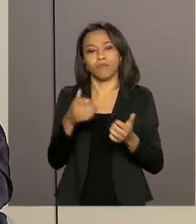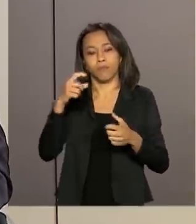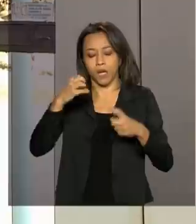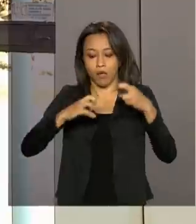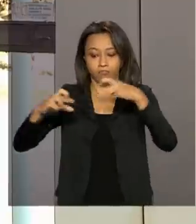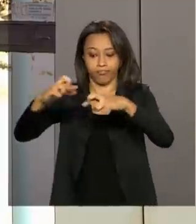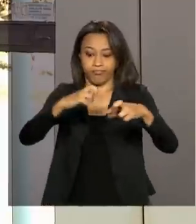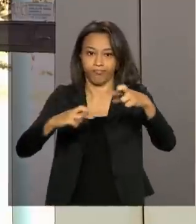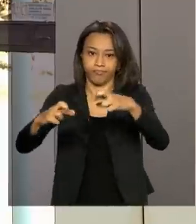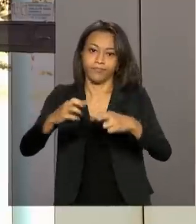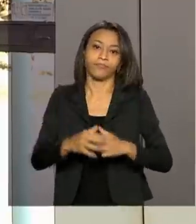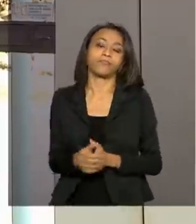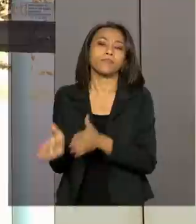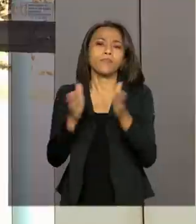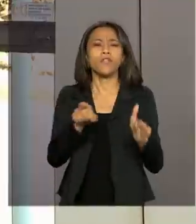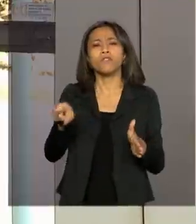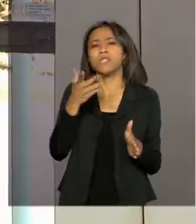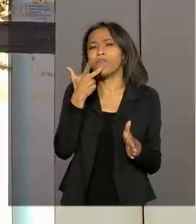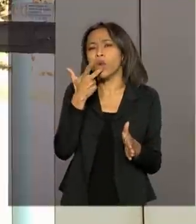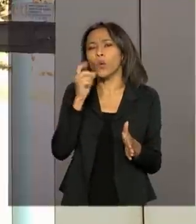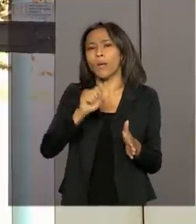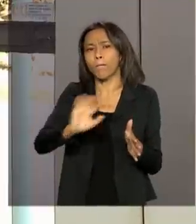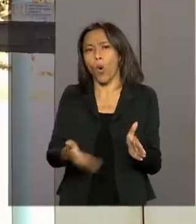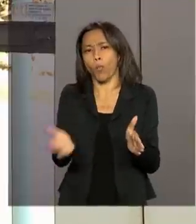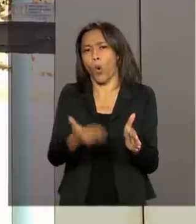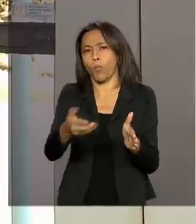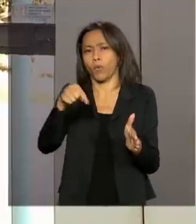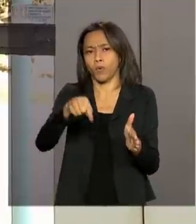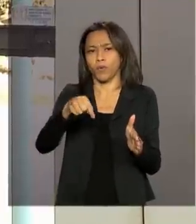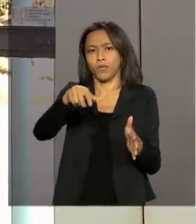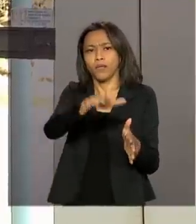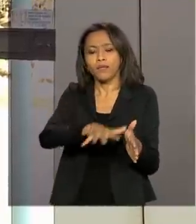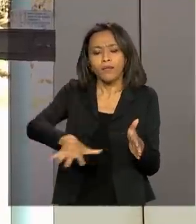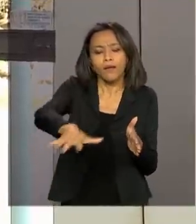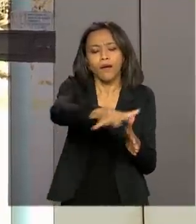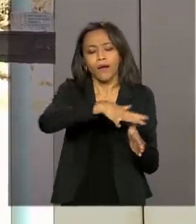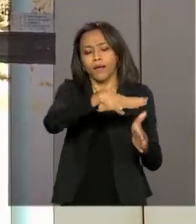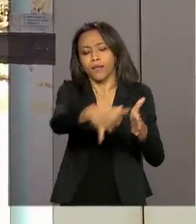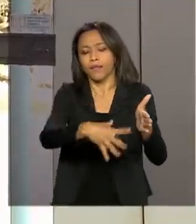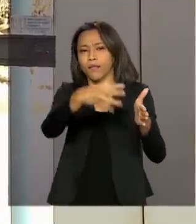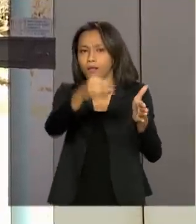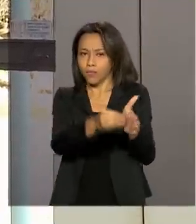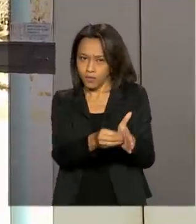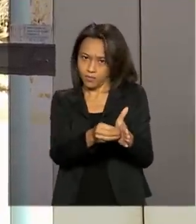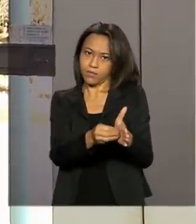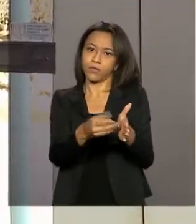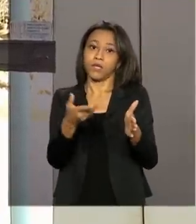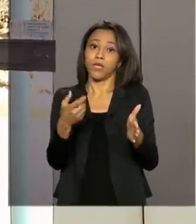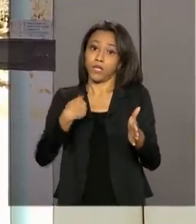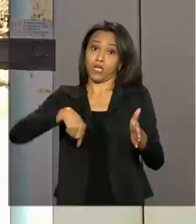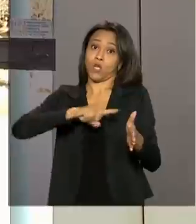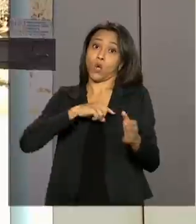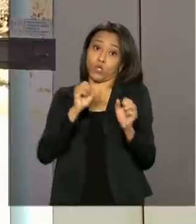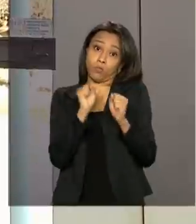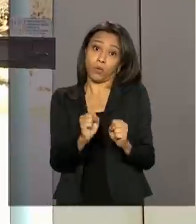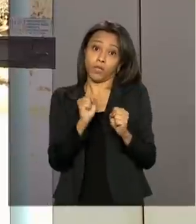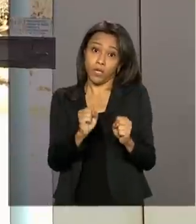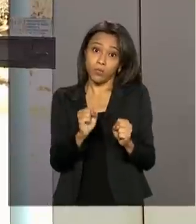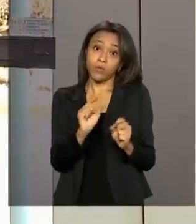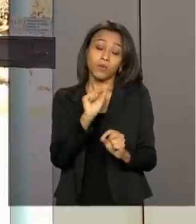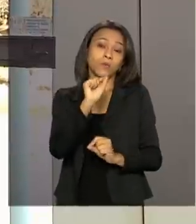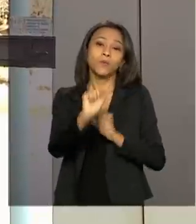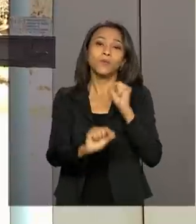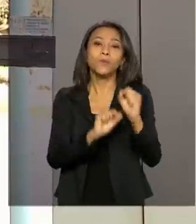no terreno. O senhor falou da questão da produtividade ali na Amazônia Legal. E a gente pode também ampliar um pouquinho essa